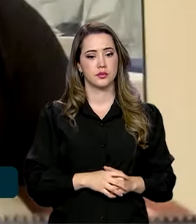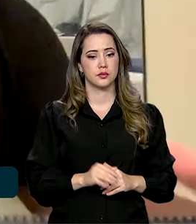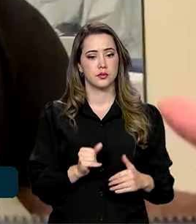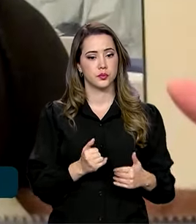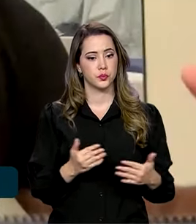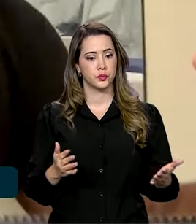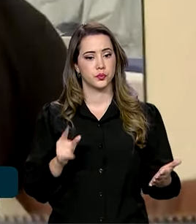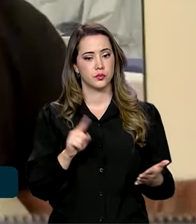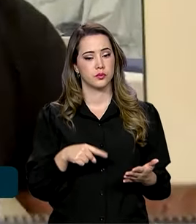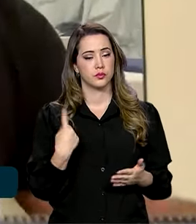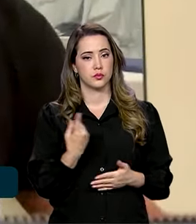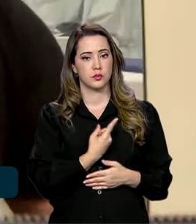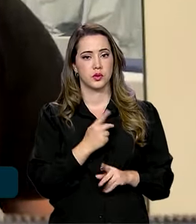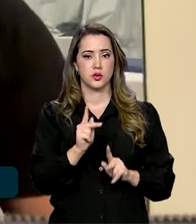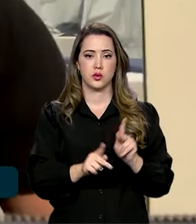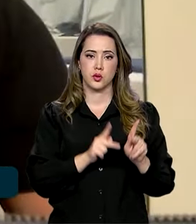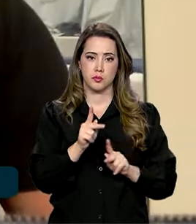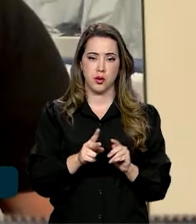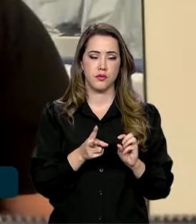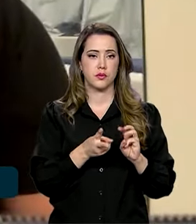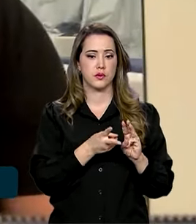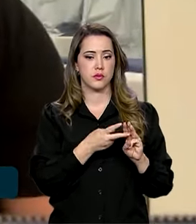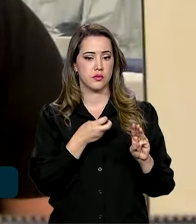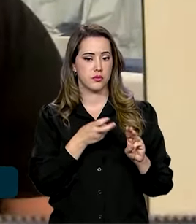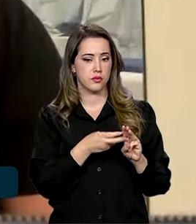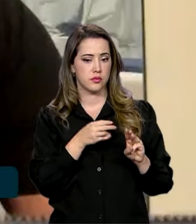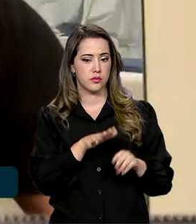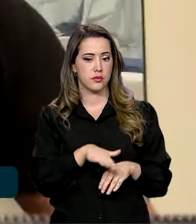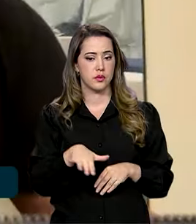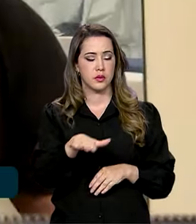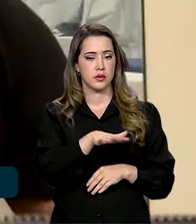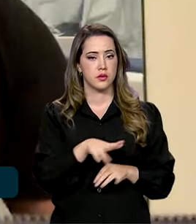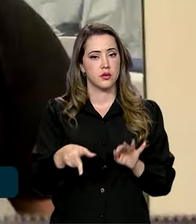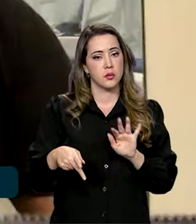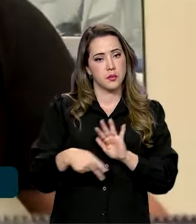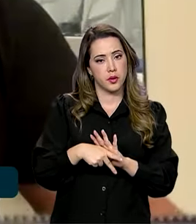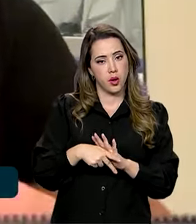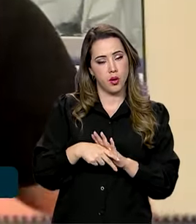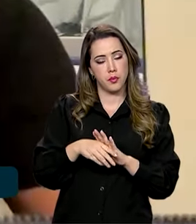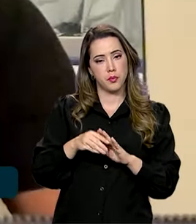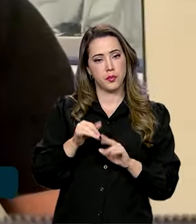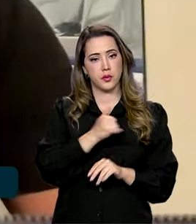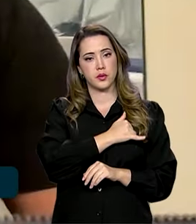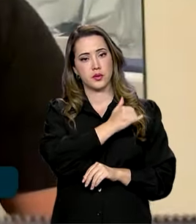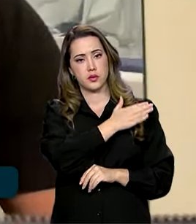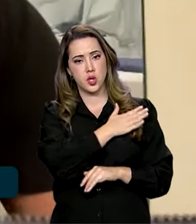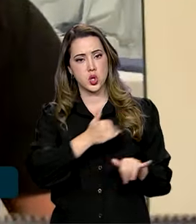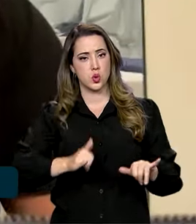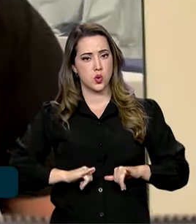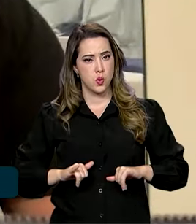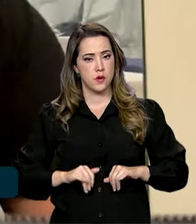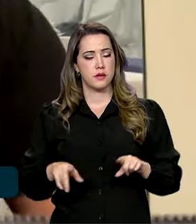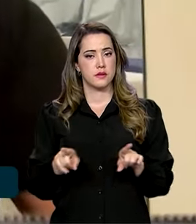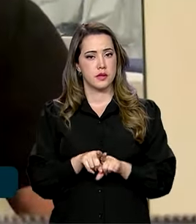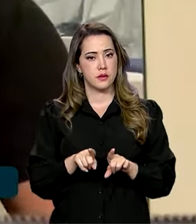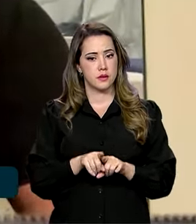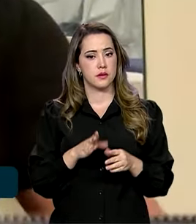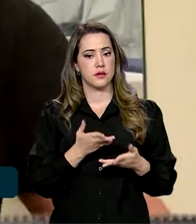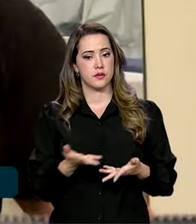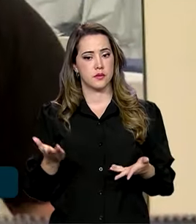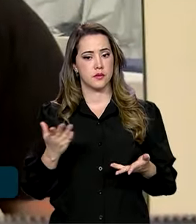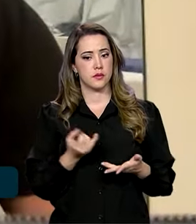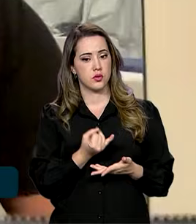os povos indígenas que estão na terra indígena Yanomami e sofrendo também esses